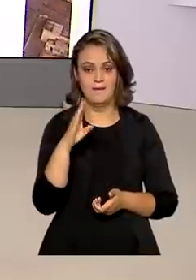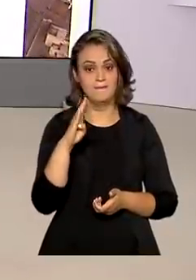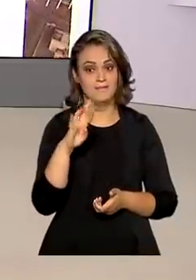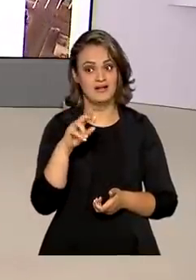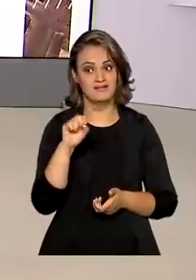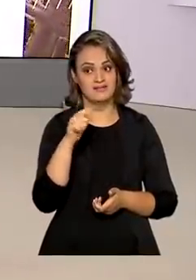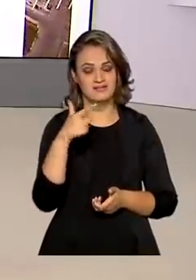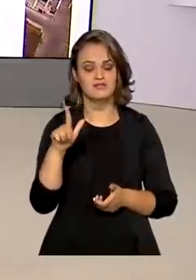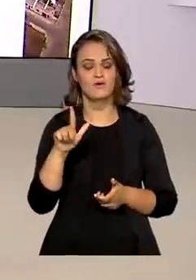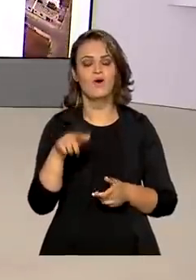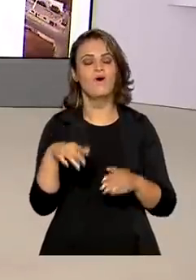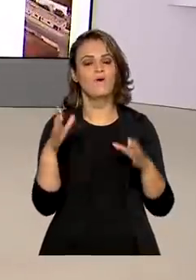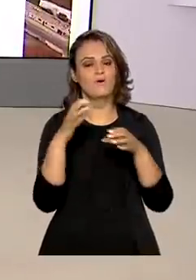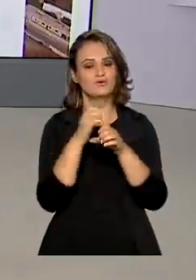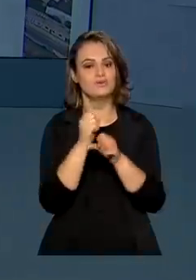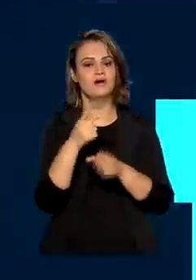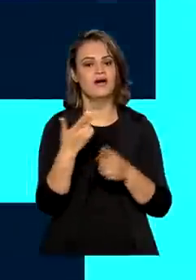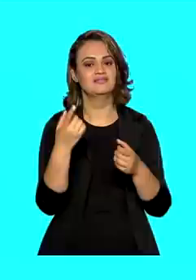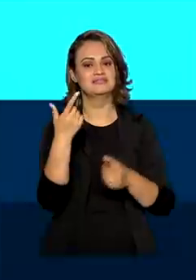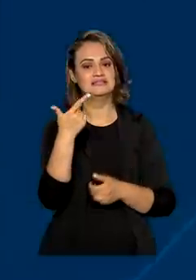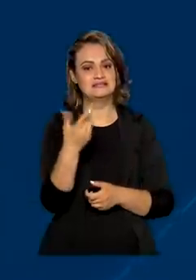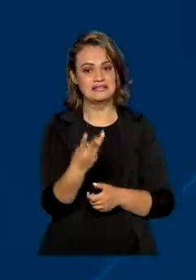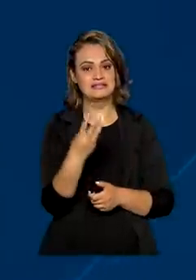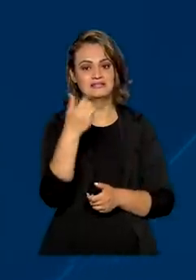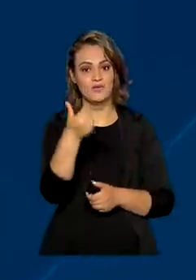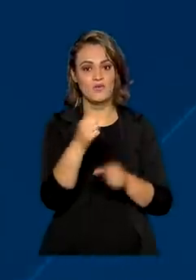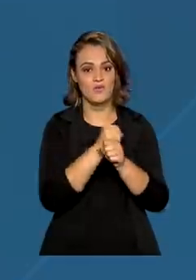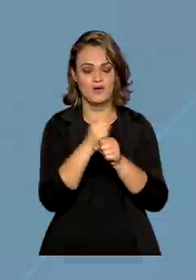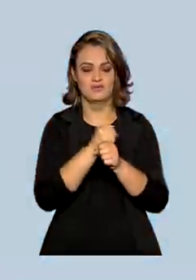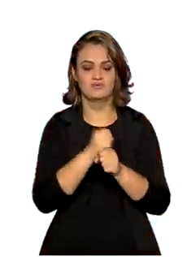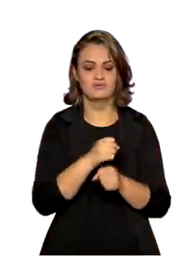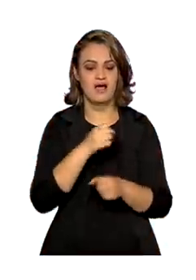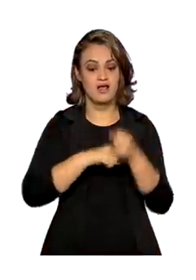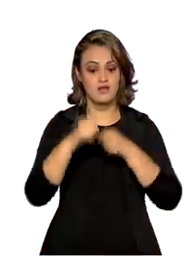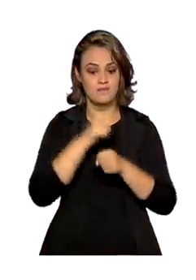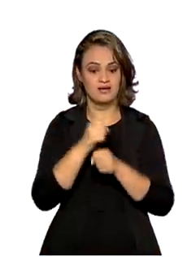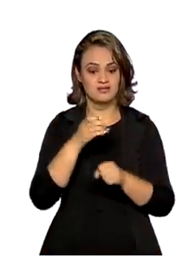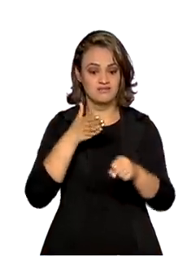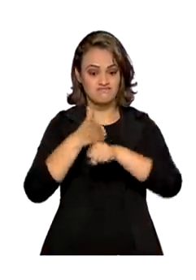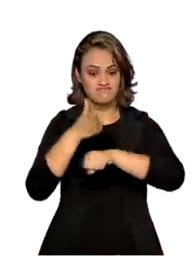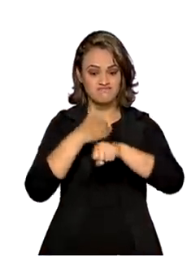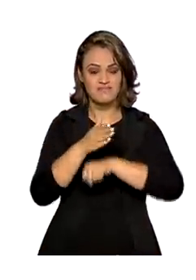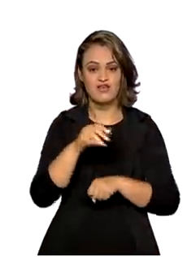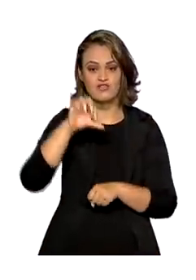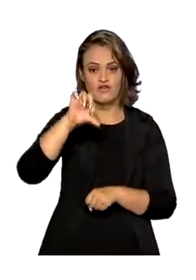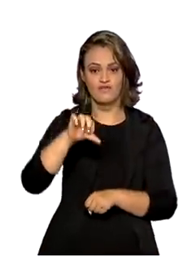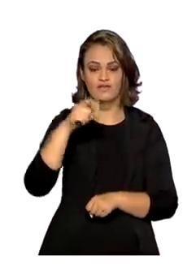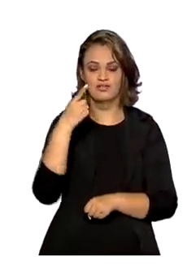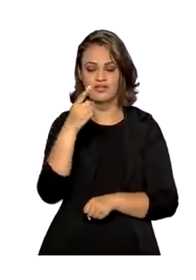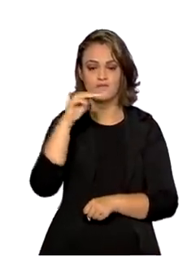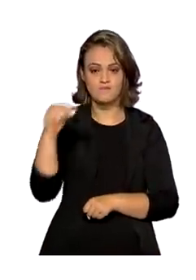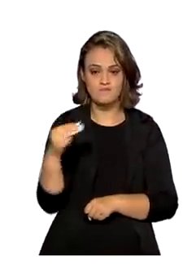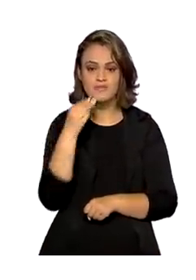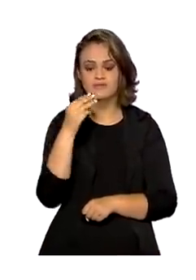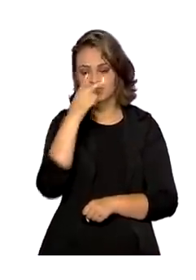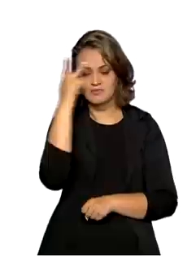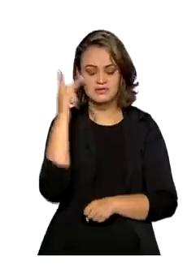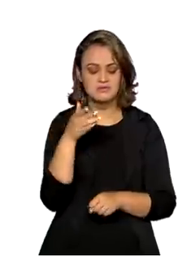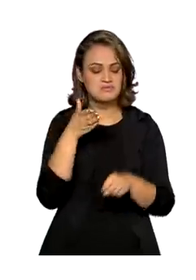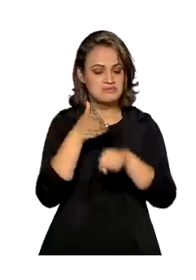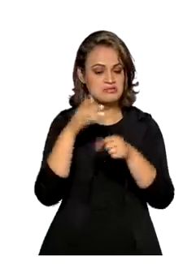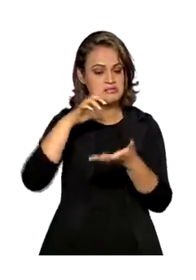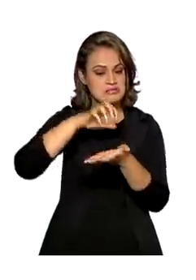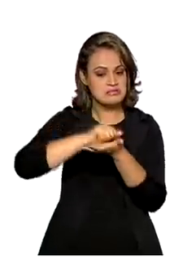31 anos. No ano passado, o portal bateu recorde com quase 95 milhões de usuários. Interesse que